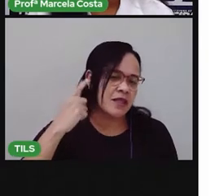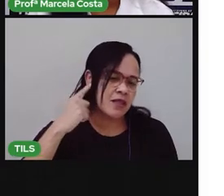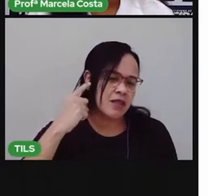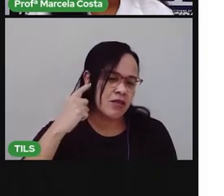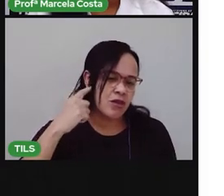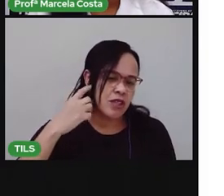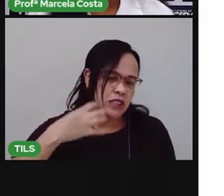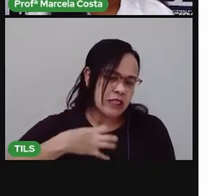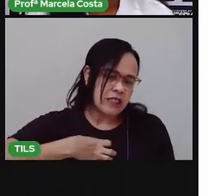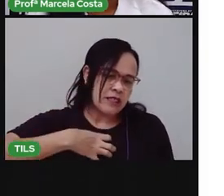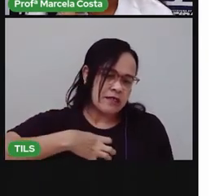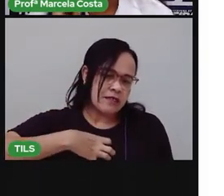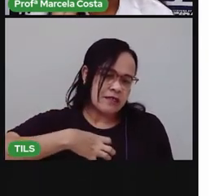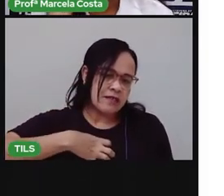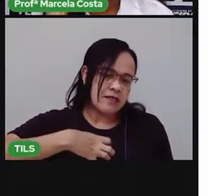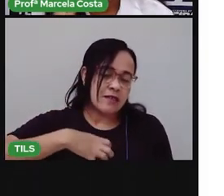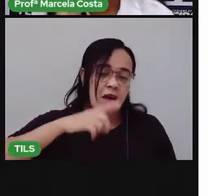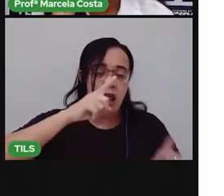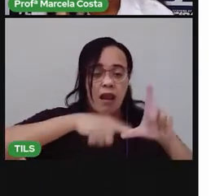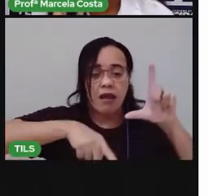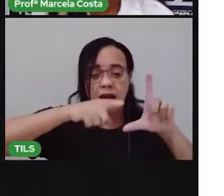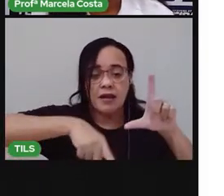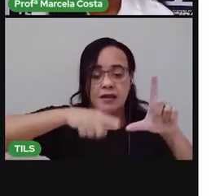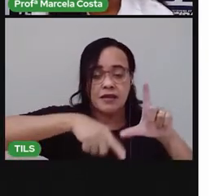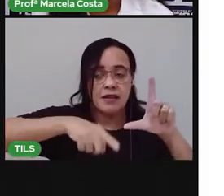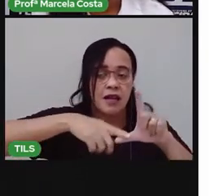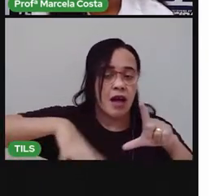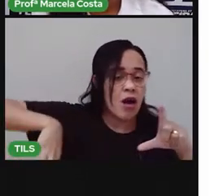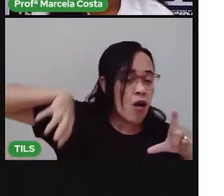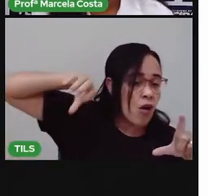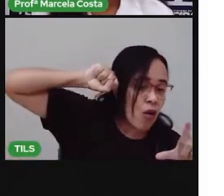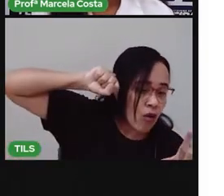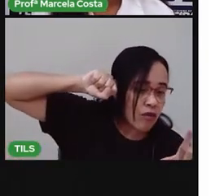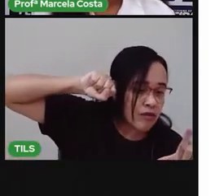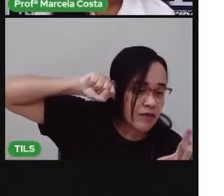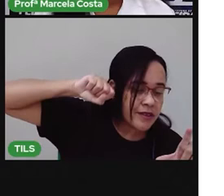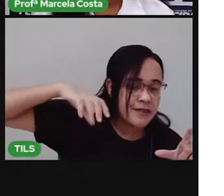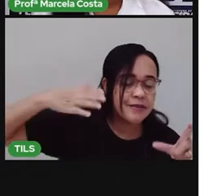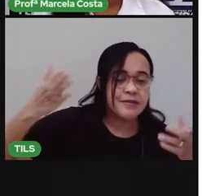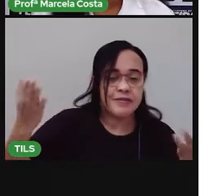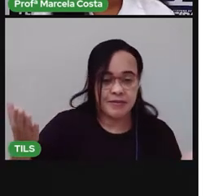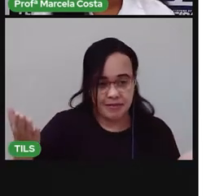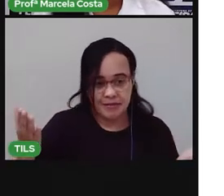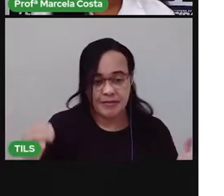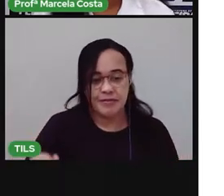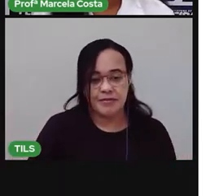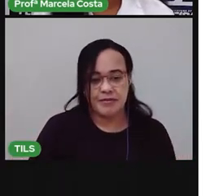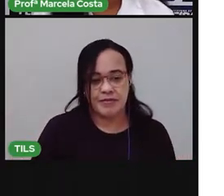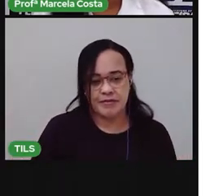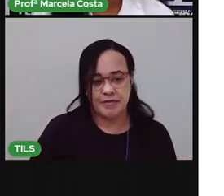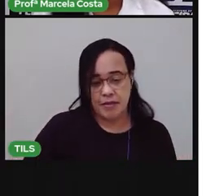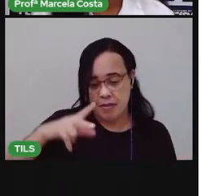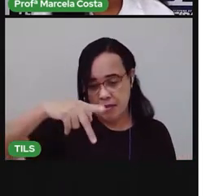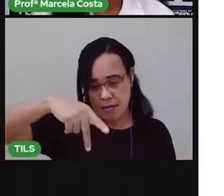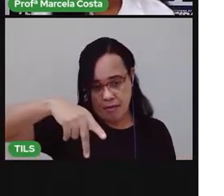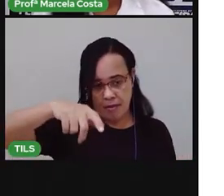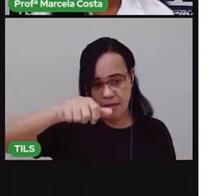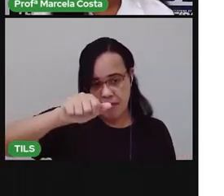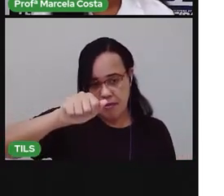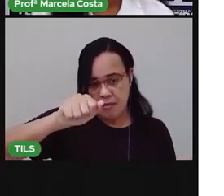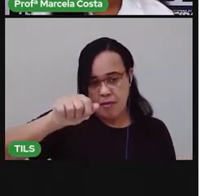que você tá ouvindo? Qual letra você ouve o som? Quando você fala patins.